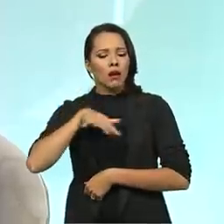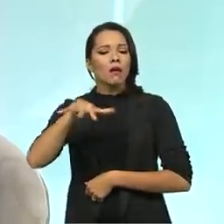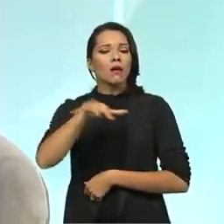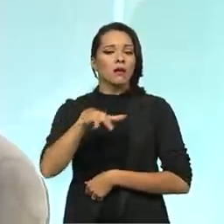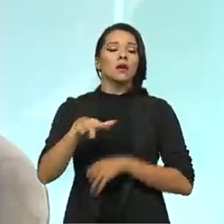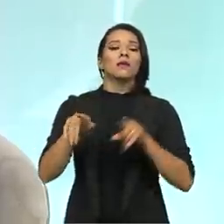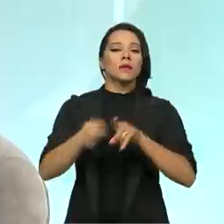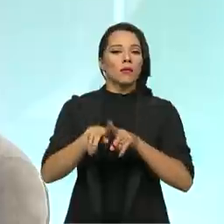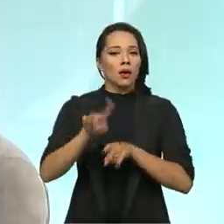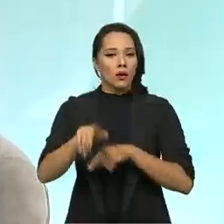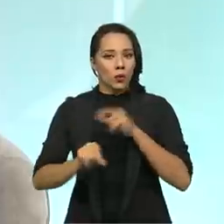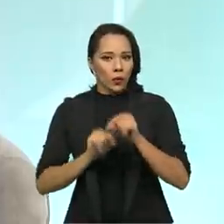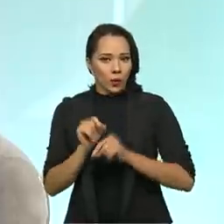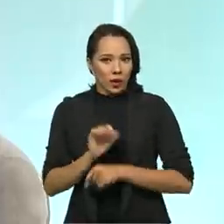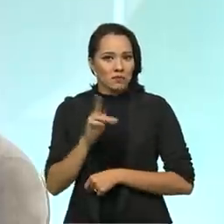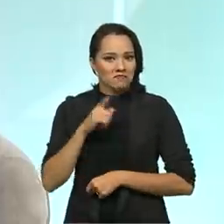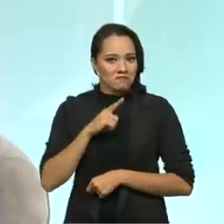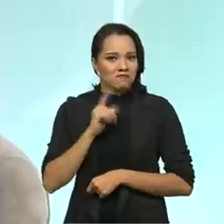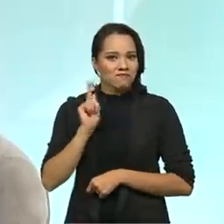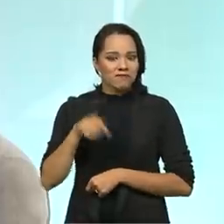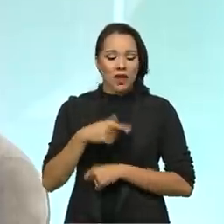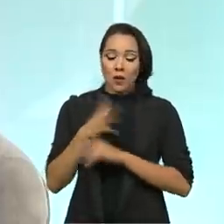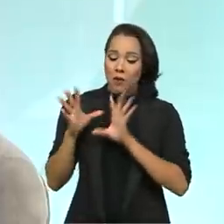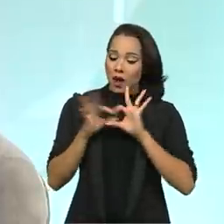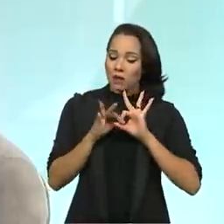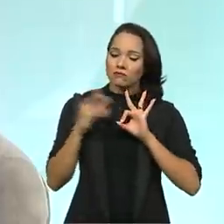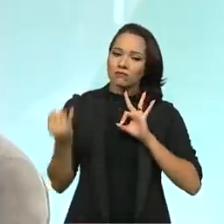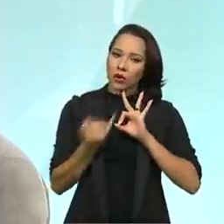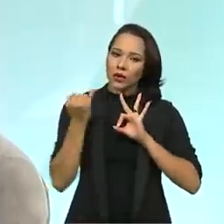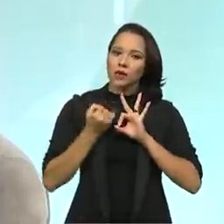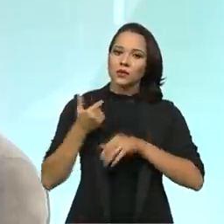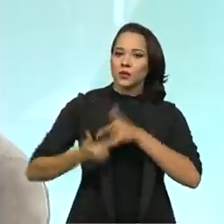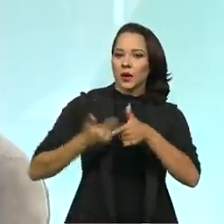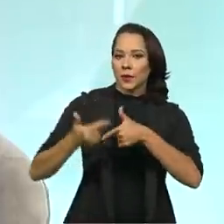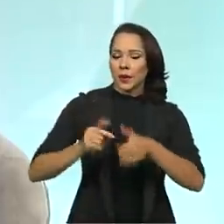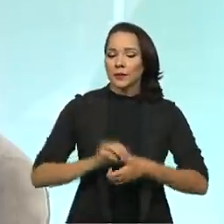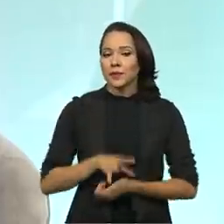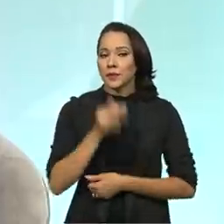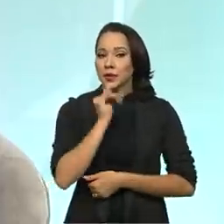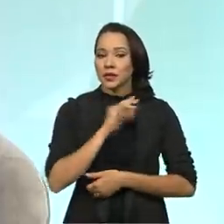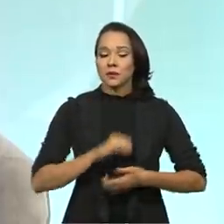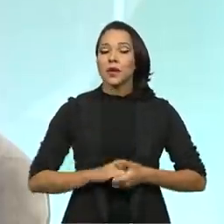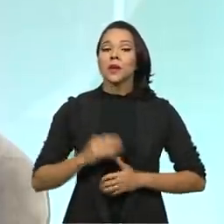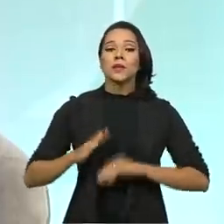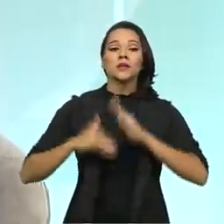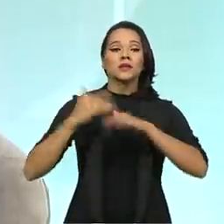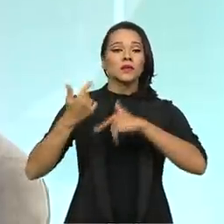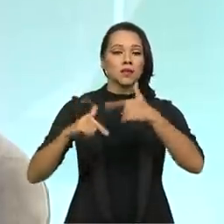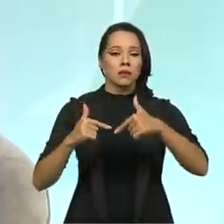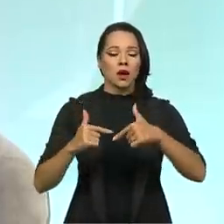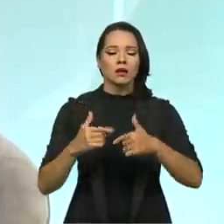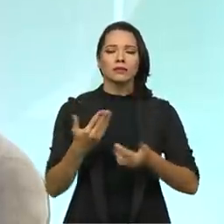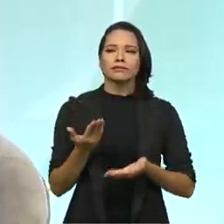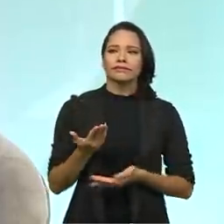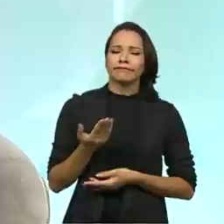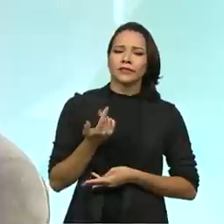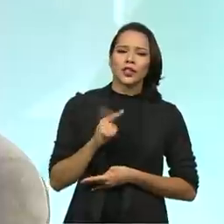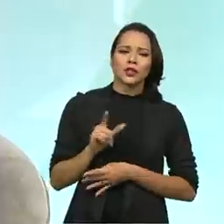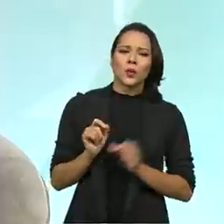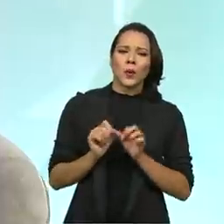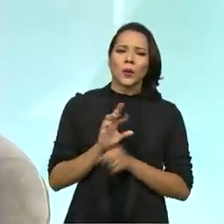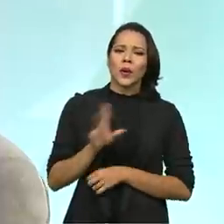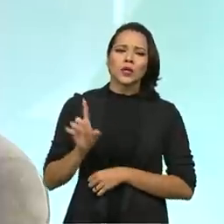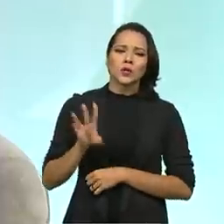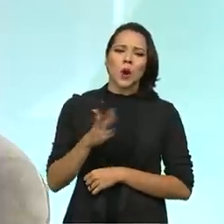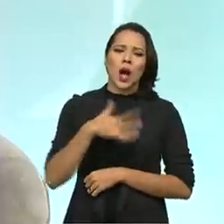também fazem parte e eles são um elo importante nesse trabalho. Então, por exemplo, para desenvolver esse trabalho, a gente não faz só